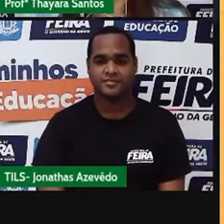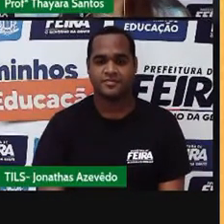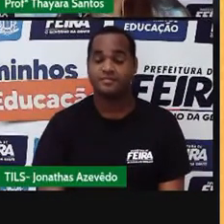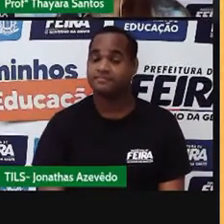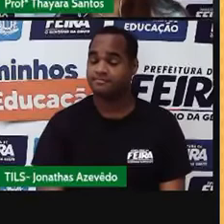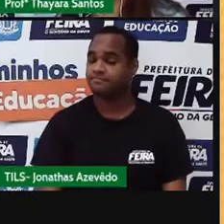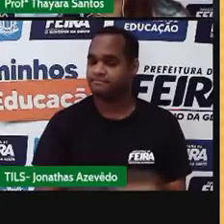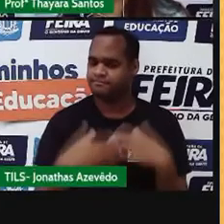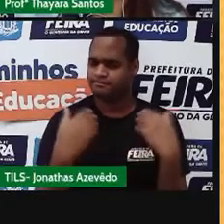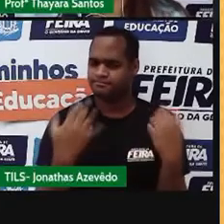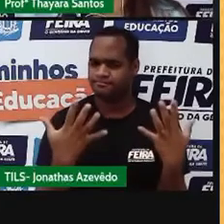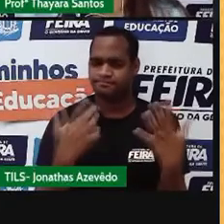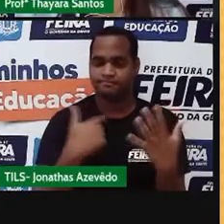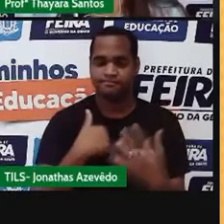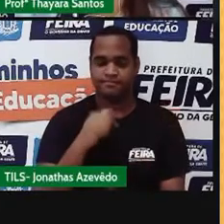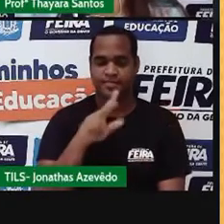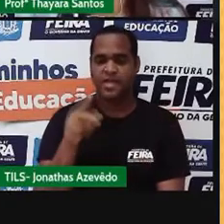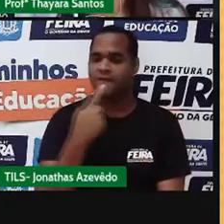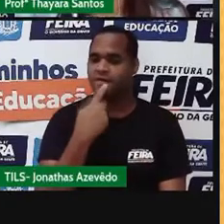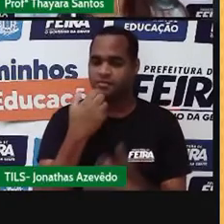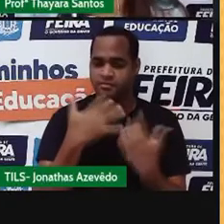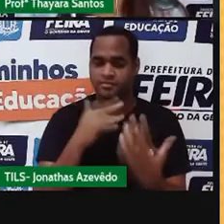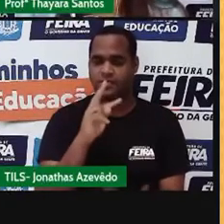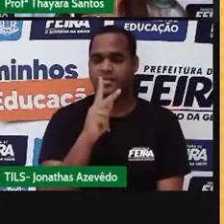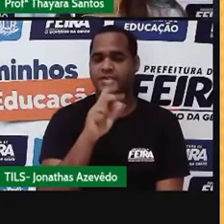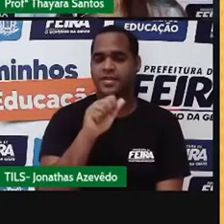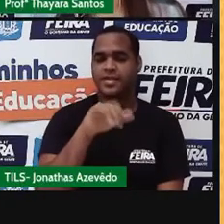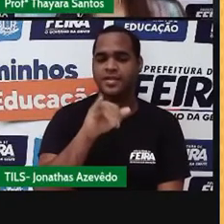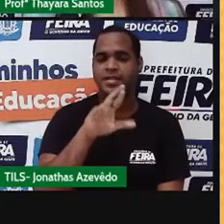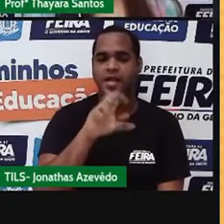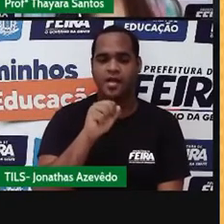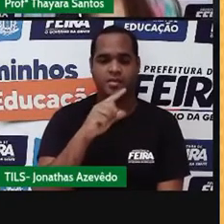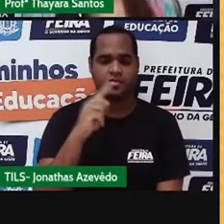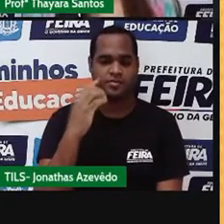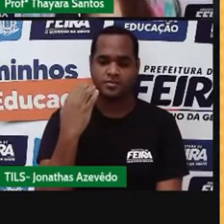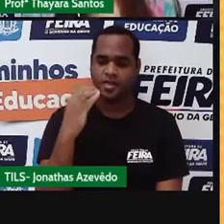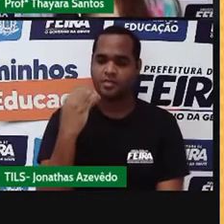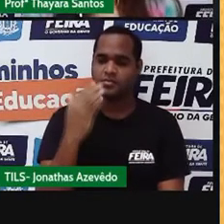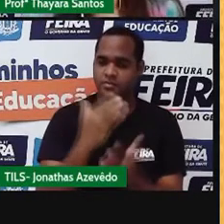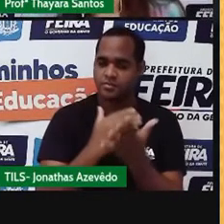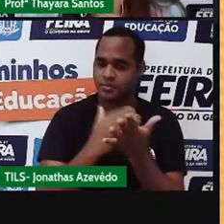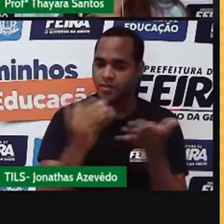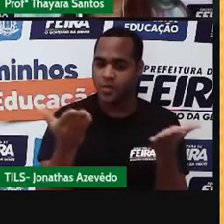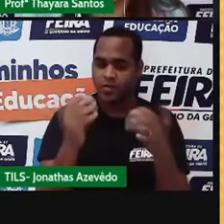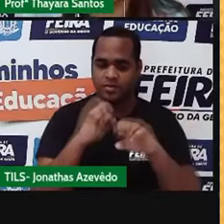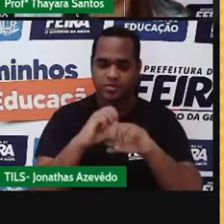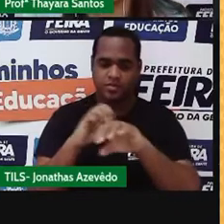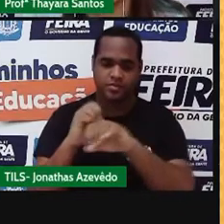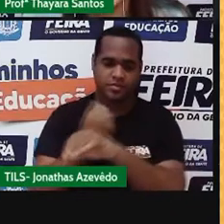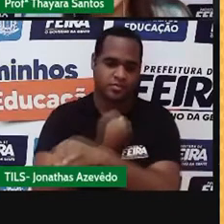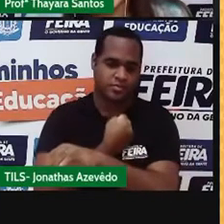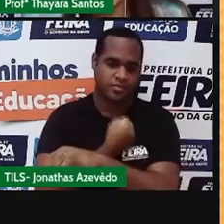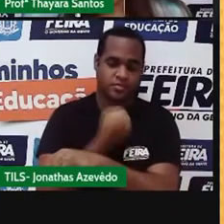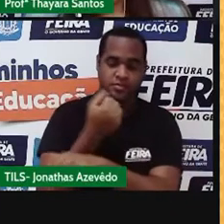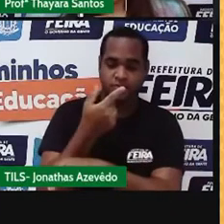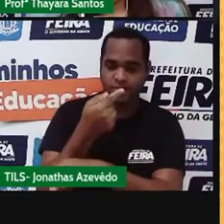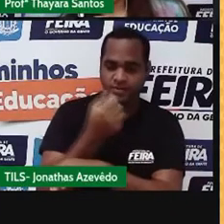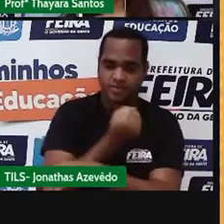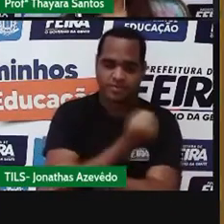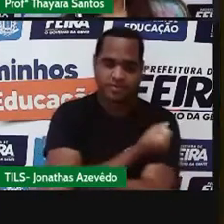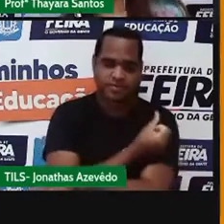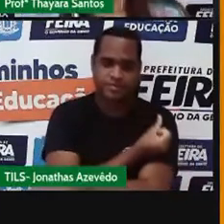Então, como eu já falei, eu sou a professora Taira Santos de Ciências e vamos iniciar agora nossa aula de número 27 do sexto ano.